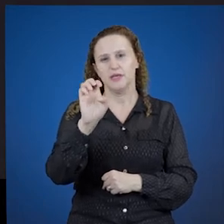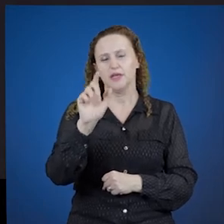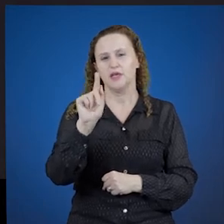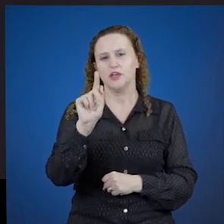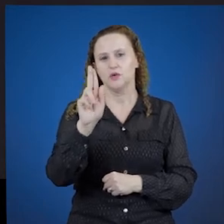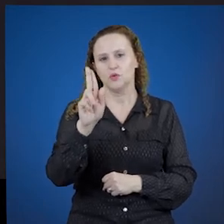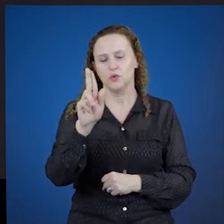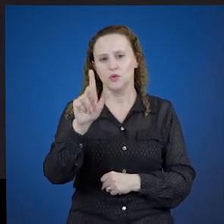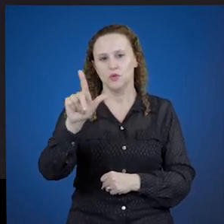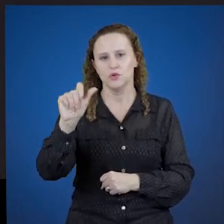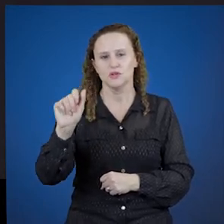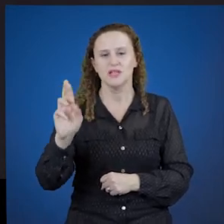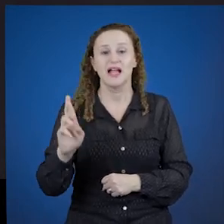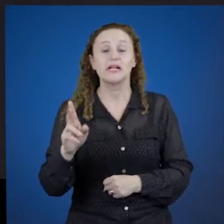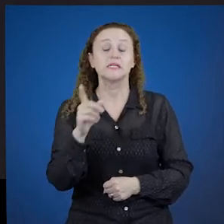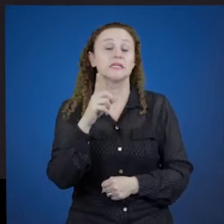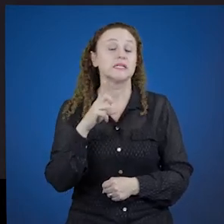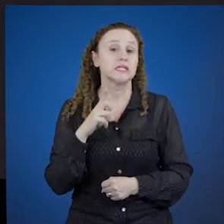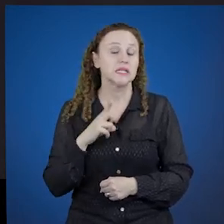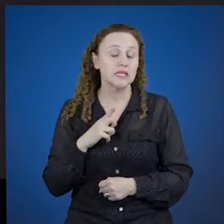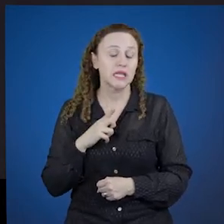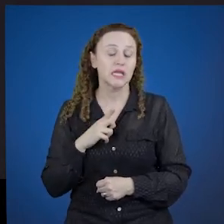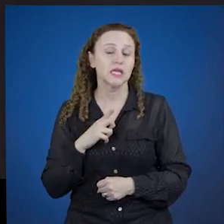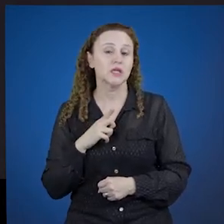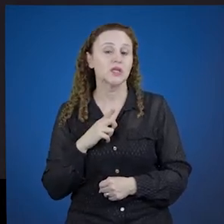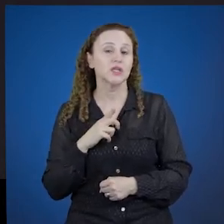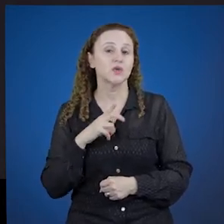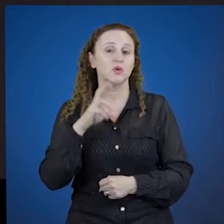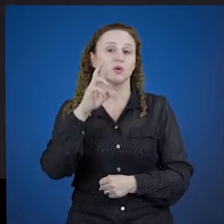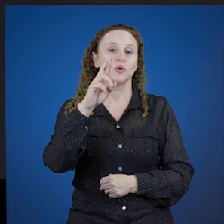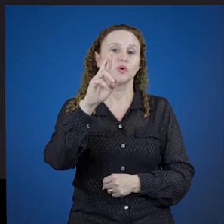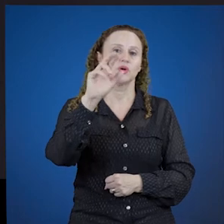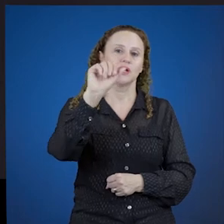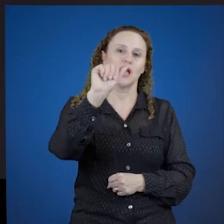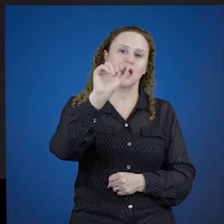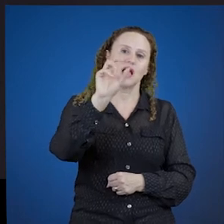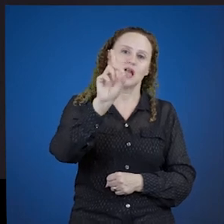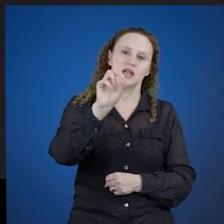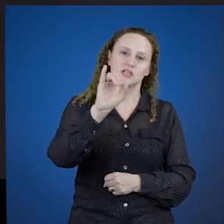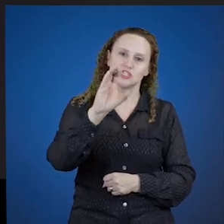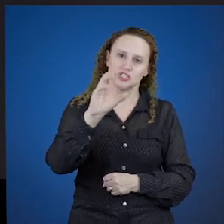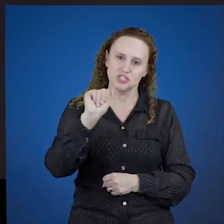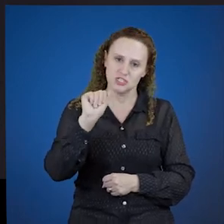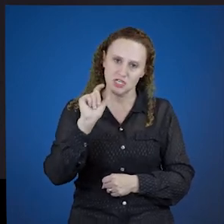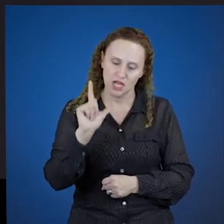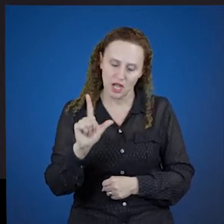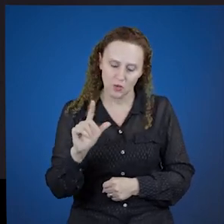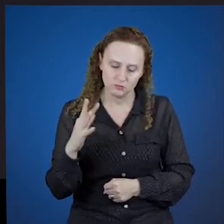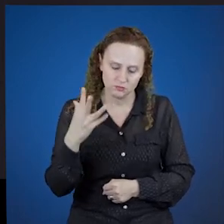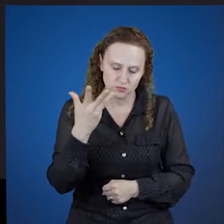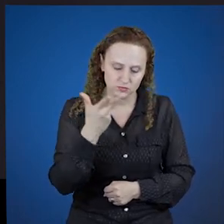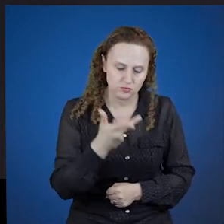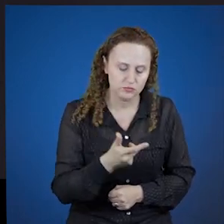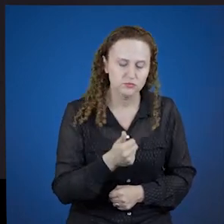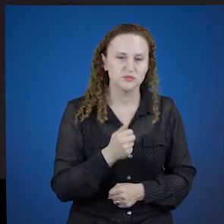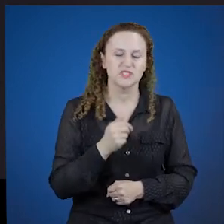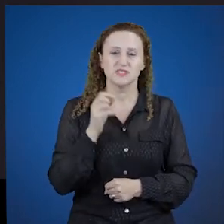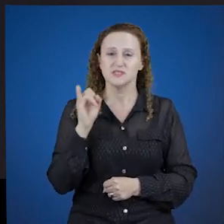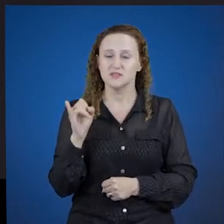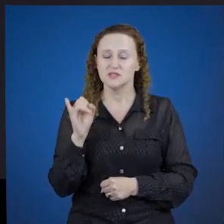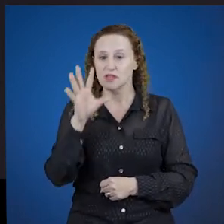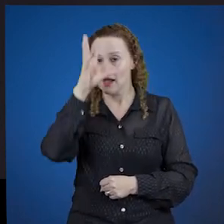regular, que é aquele que se mantém o radical em todas as pessoas. Então, se você aprende a